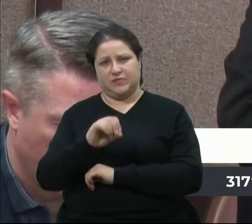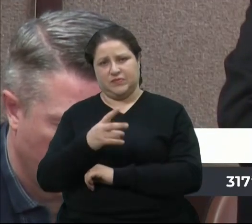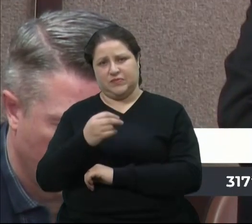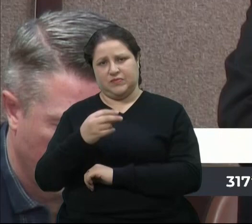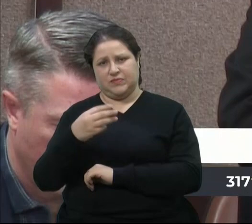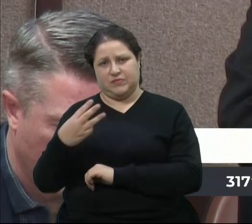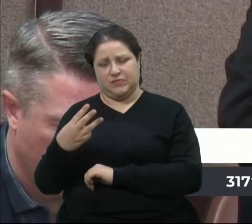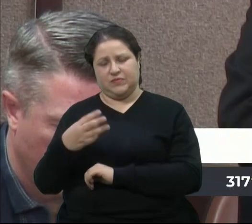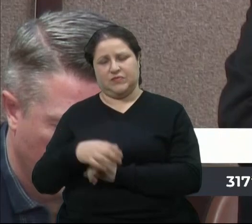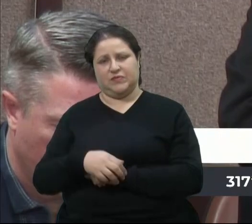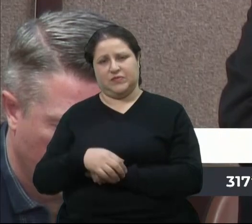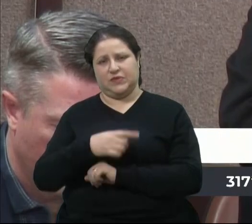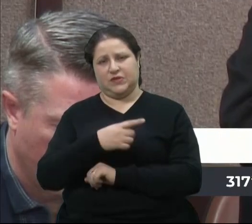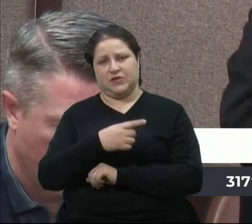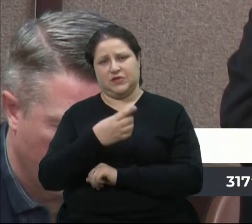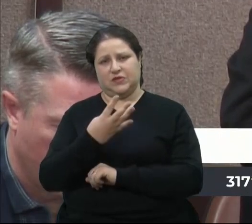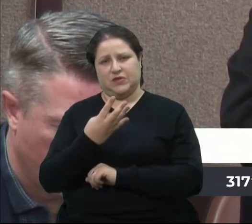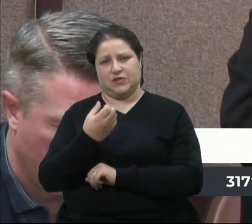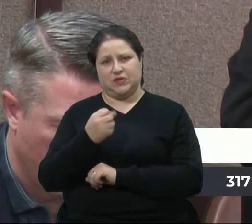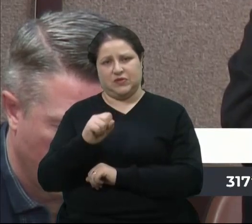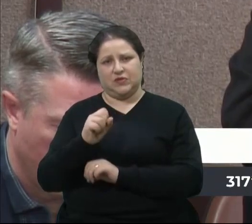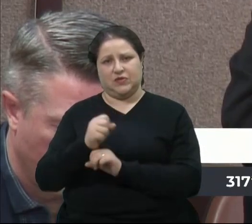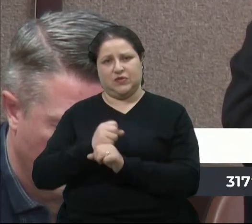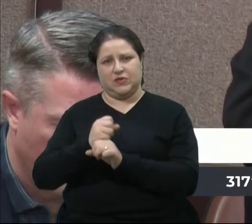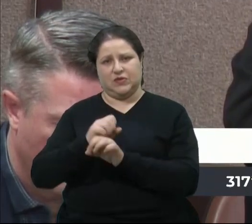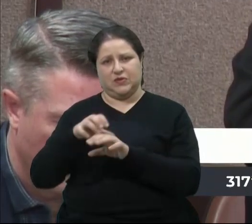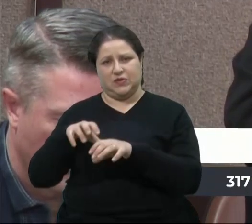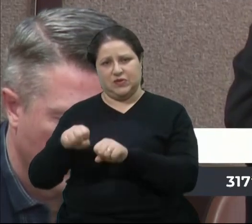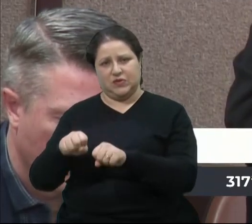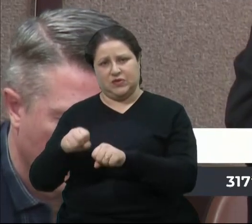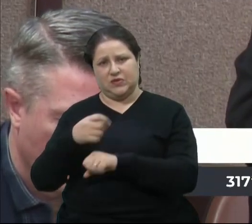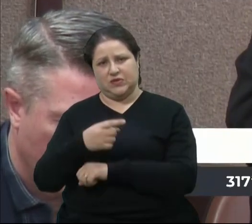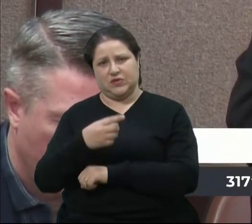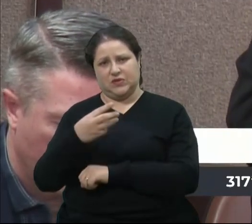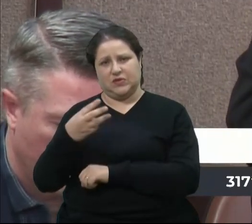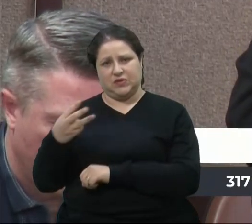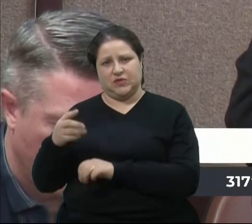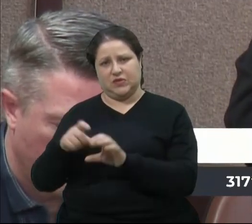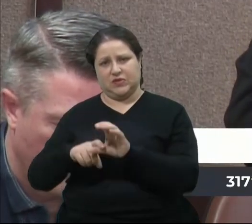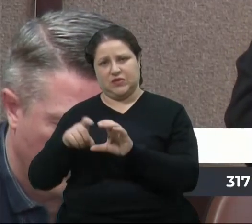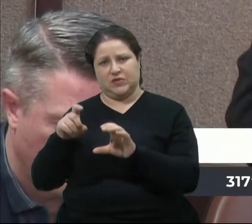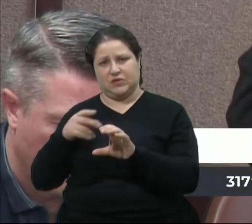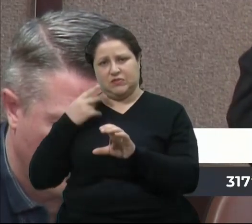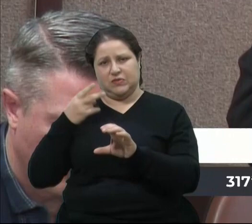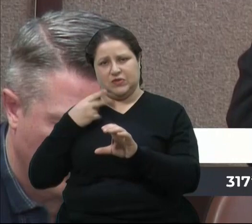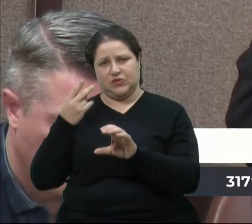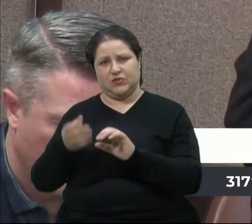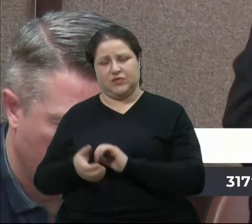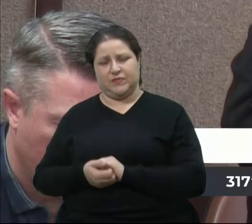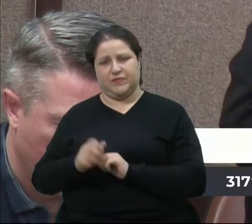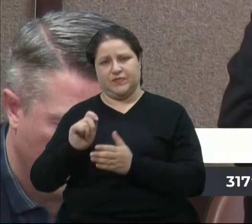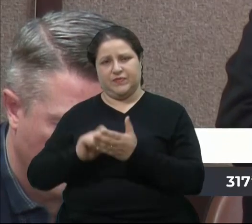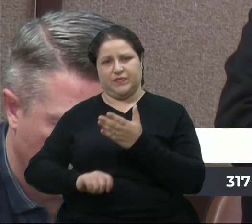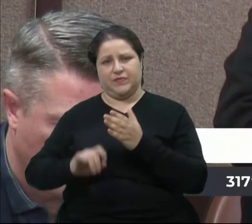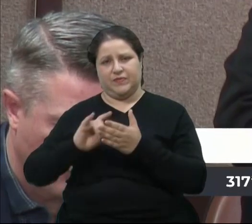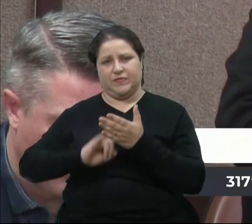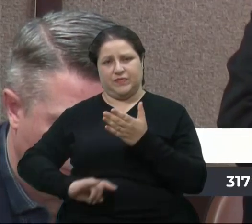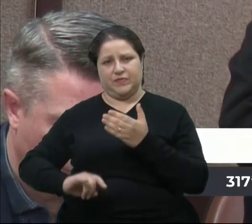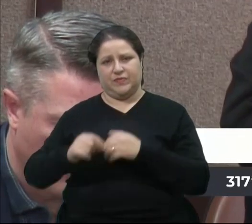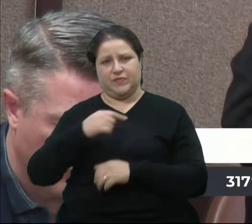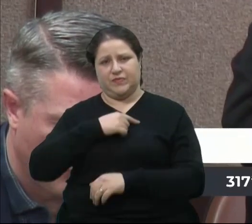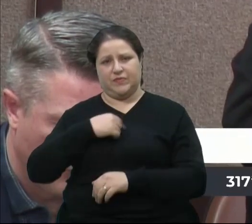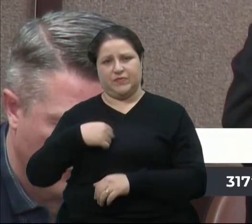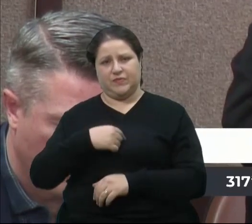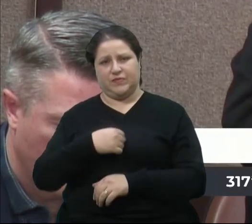148 anos da colonização e 133 anos da emancipação política. Assino esse documento, Ricardo Zanquim,